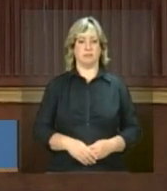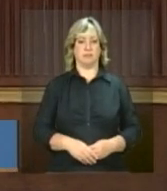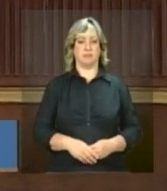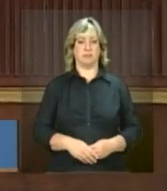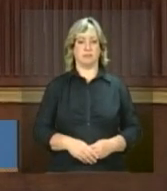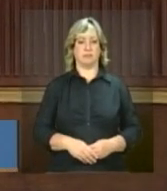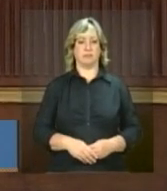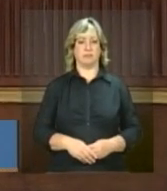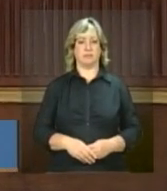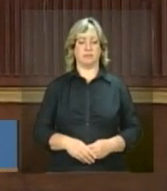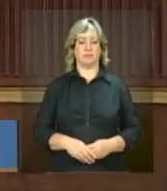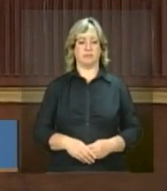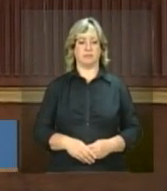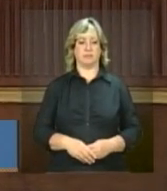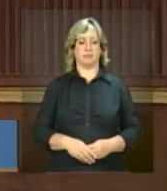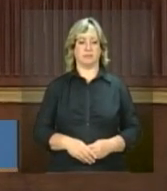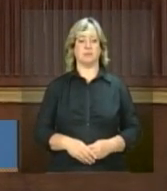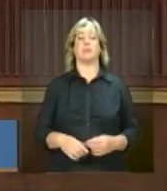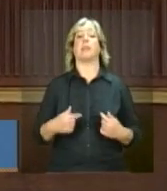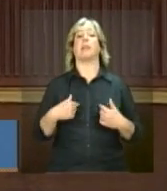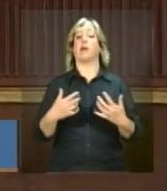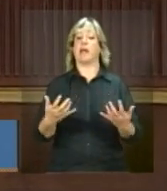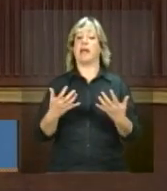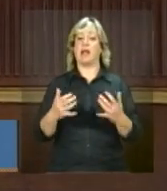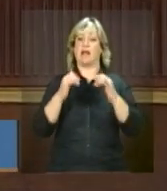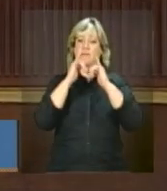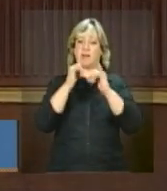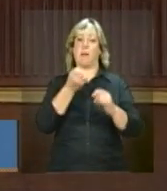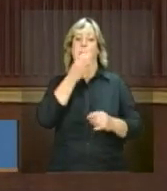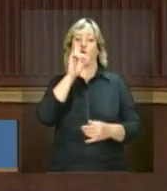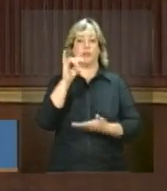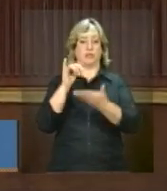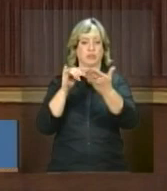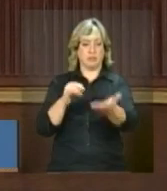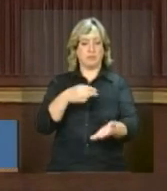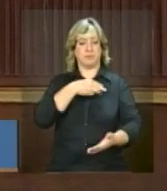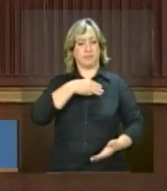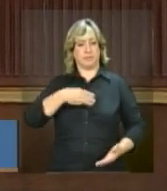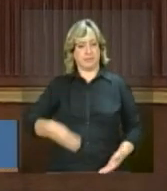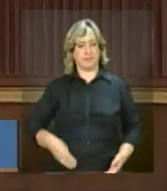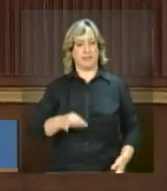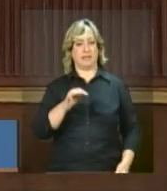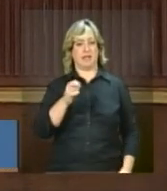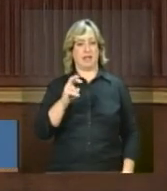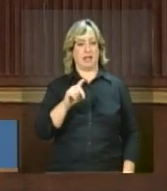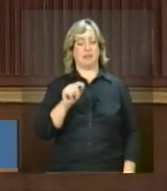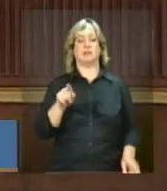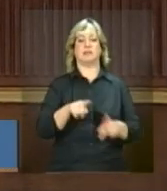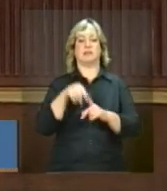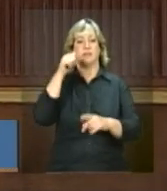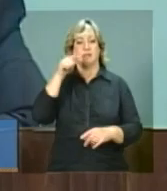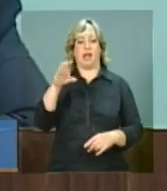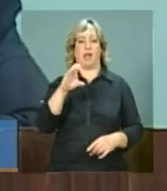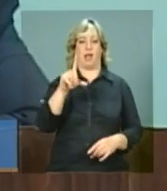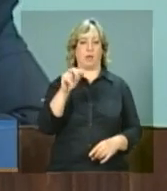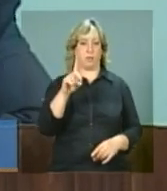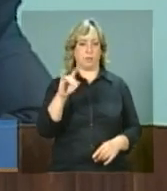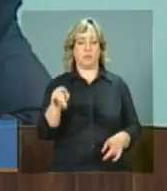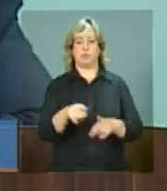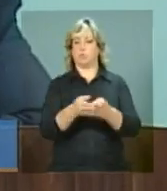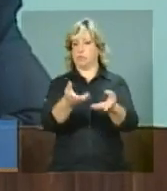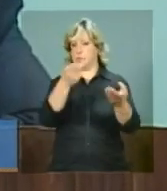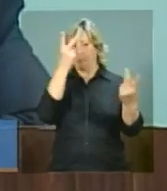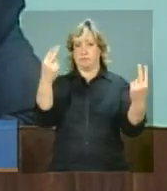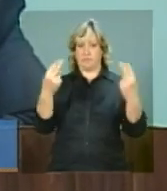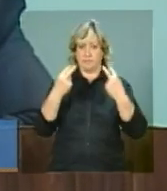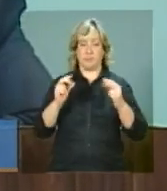Eu queria dar bom dia à ministra Tereza, à Cláudia, a todos os componentes da mesa, todos os auditórios, todos que estão assistindo a gente. Tem um conjunto